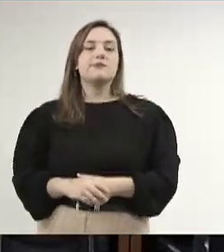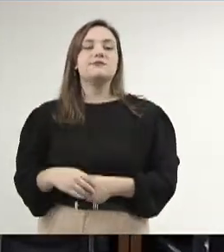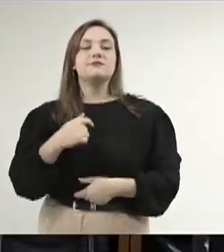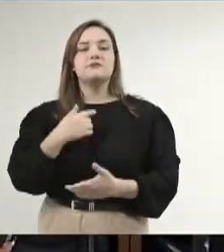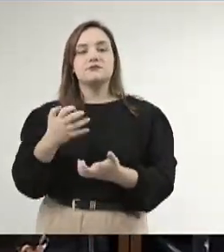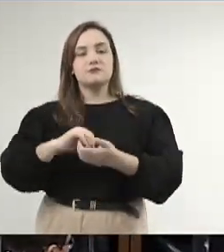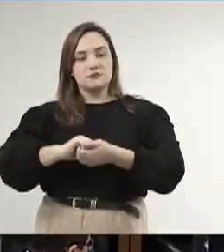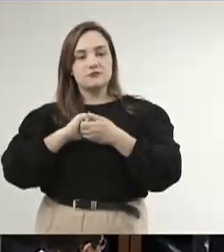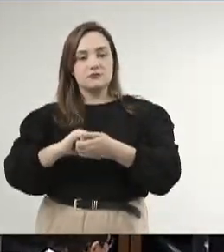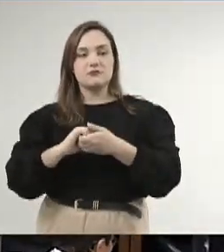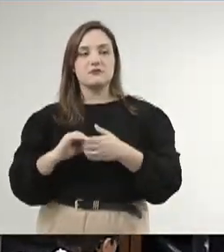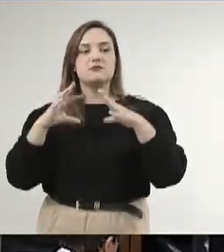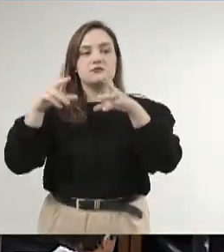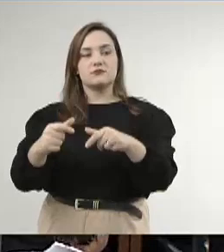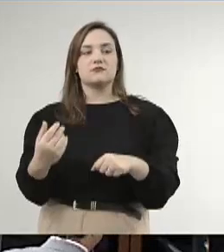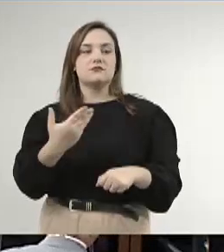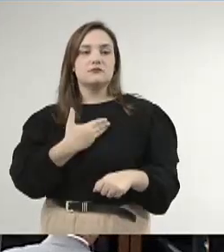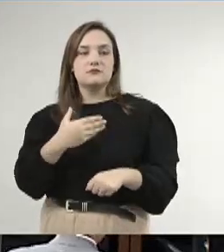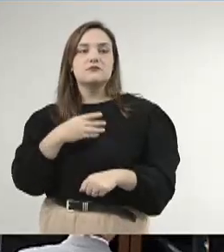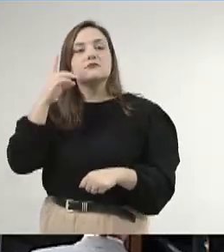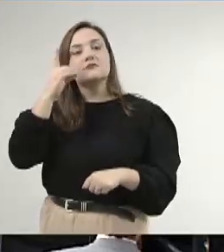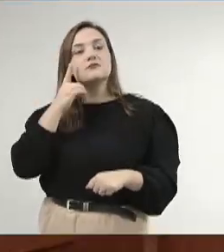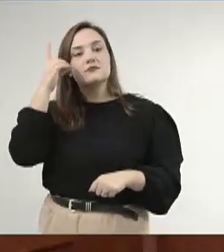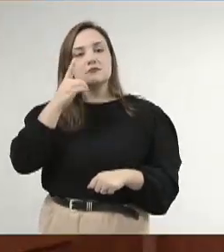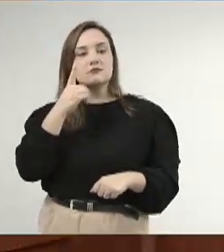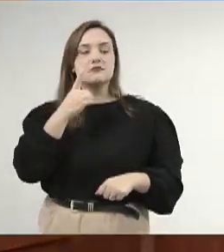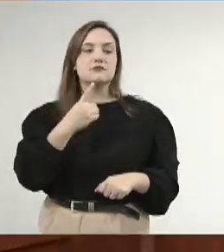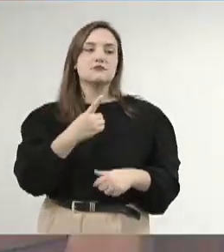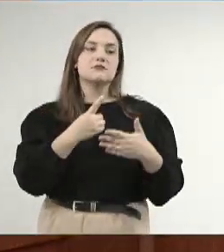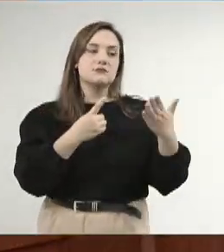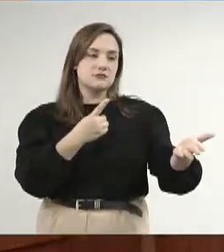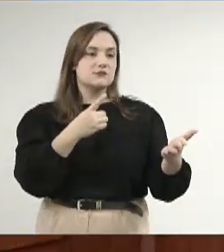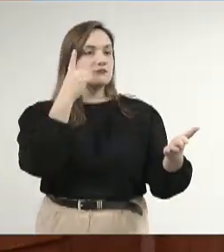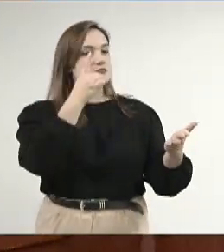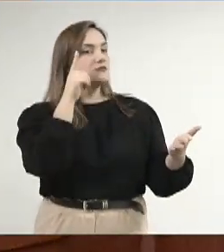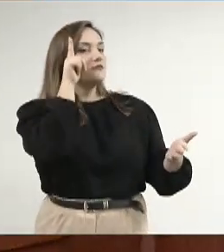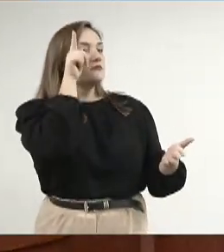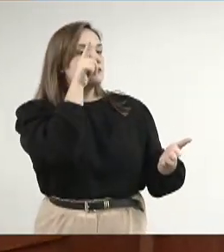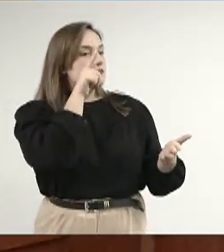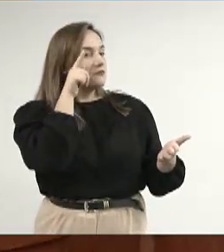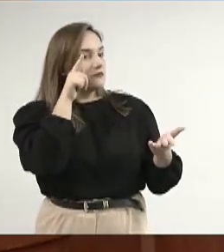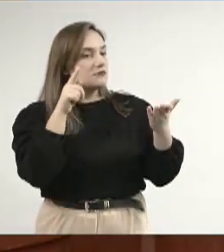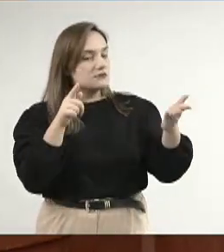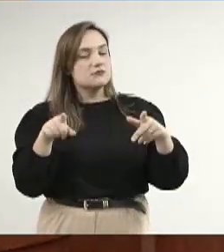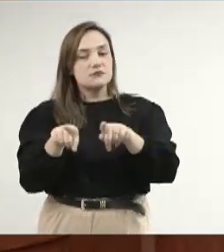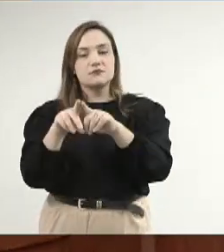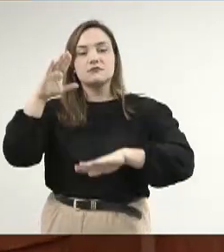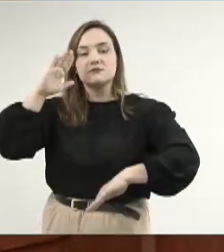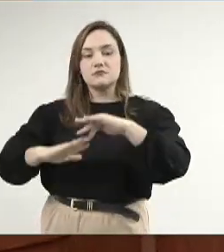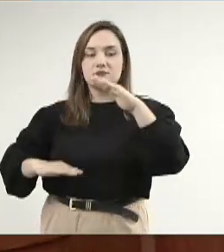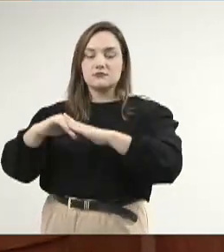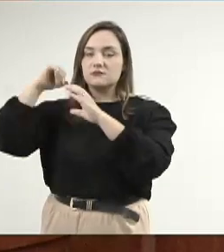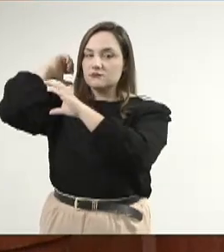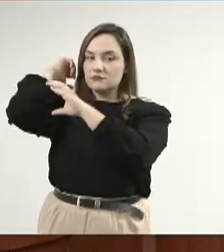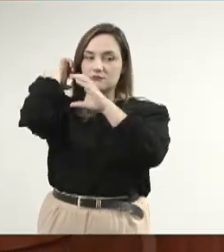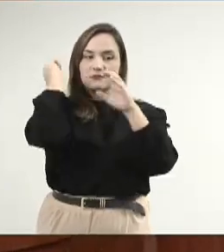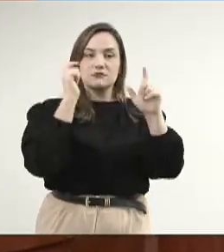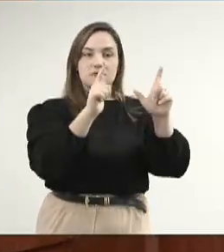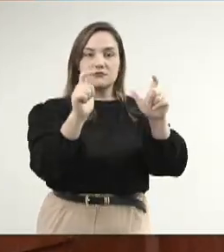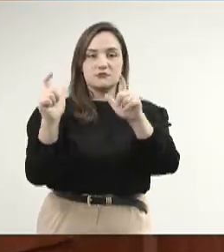cumprimentar todos os colegas deputados, deputada Grace Jane, a imprensa aqui presente